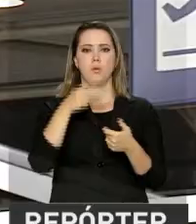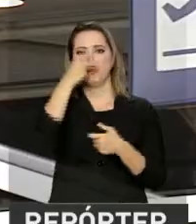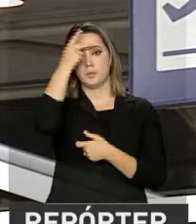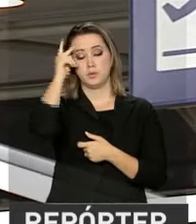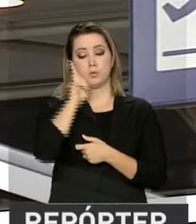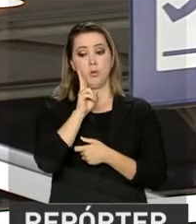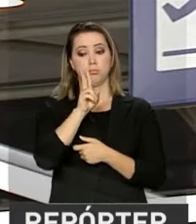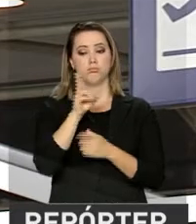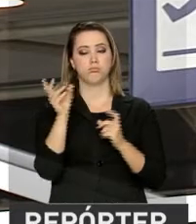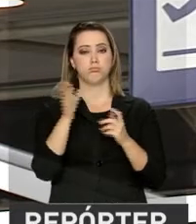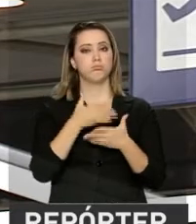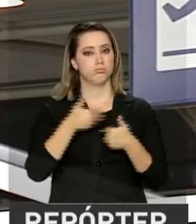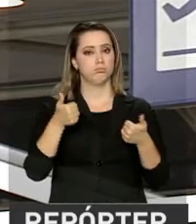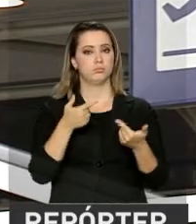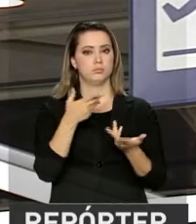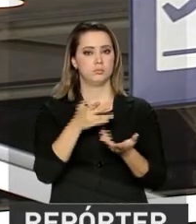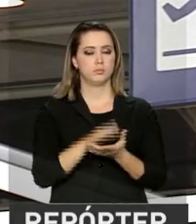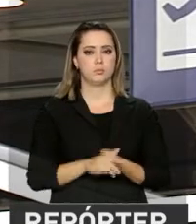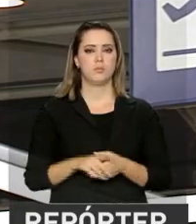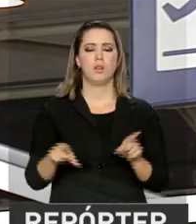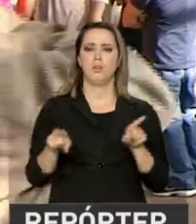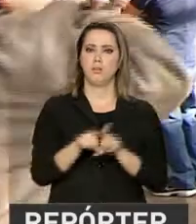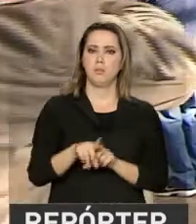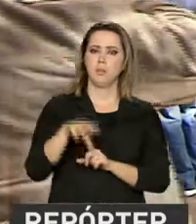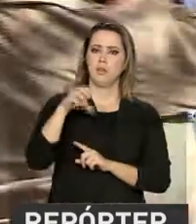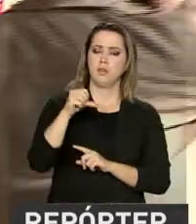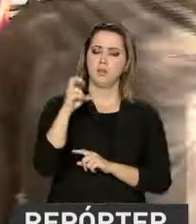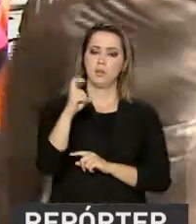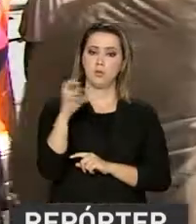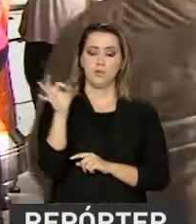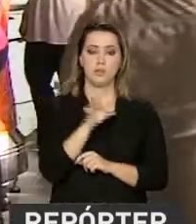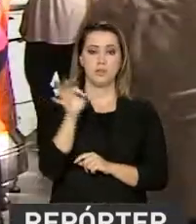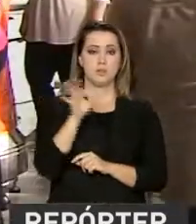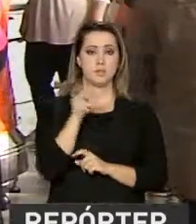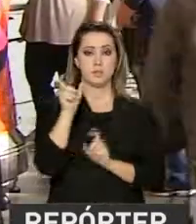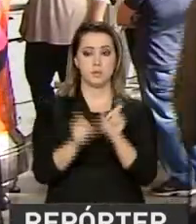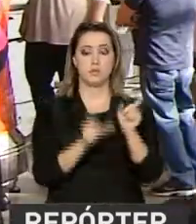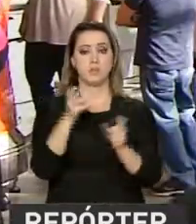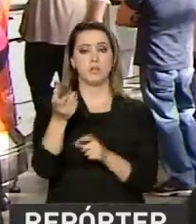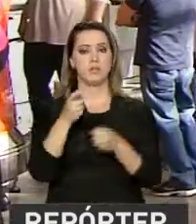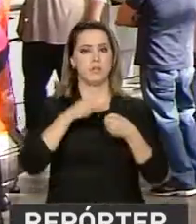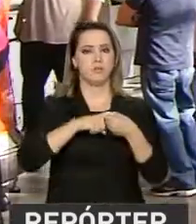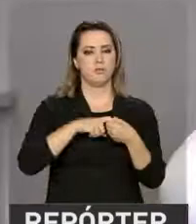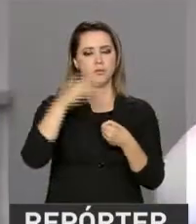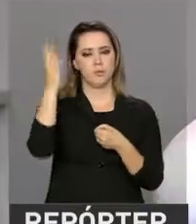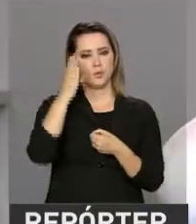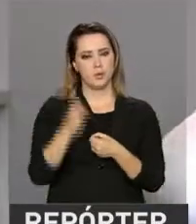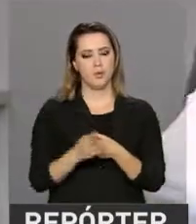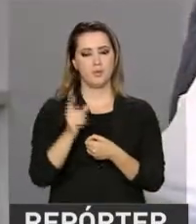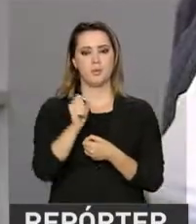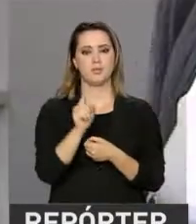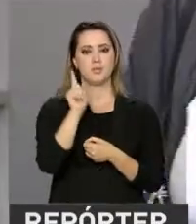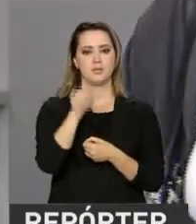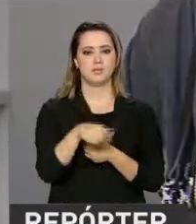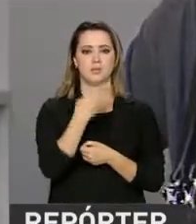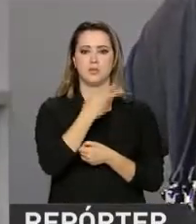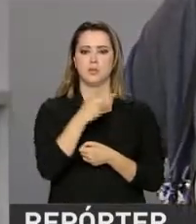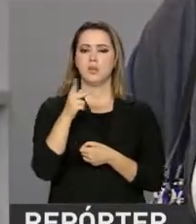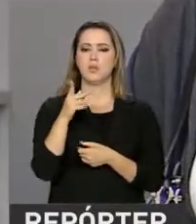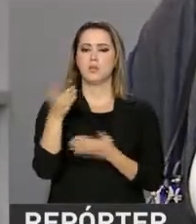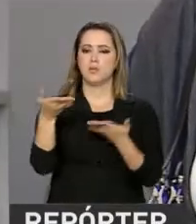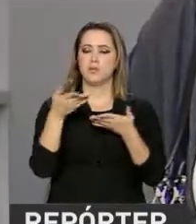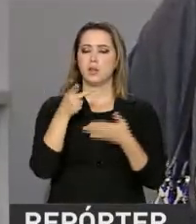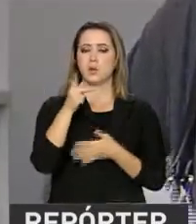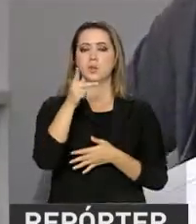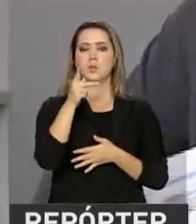turistas. A pesquisa também mostrou que 95% dos estrangeiros querem voltar ao país. É o caso desta polonesa,